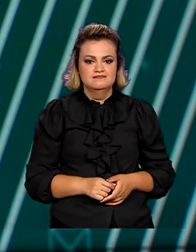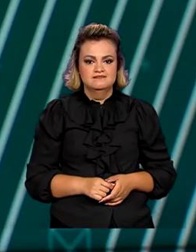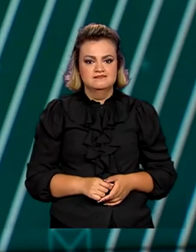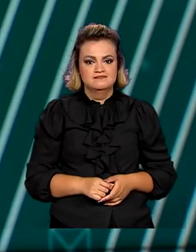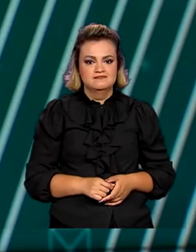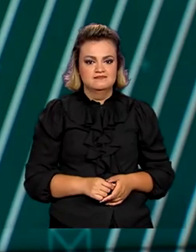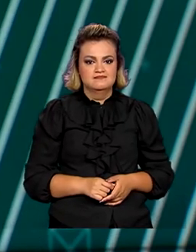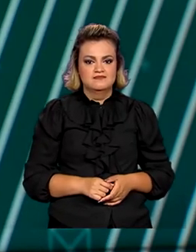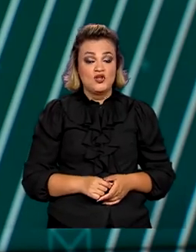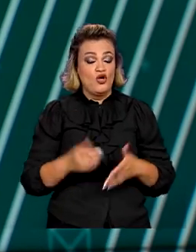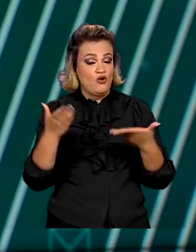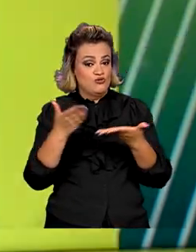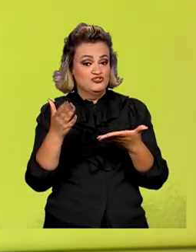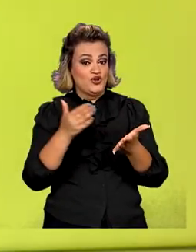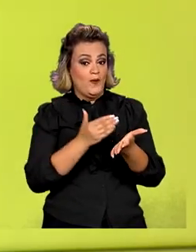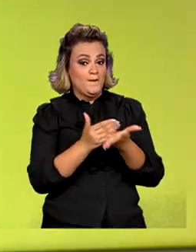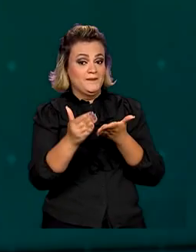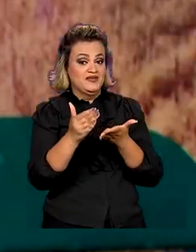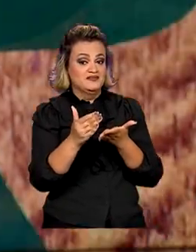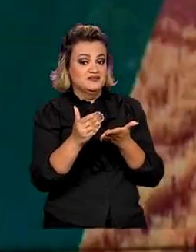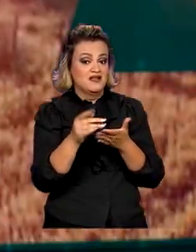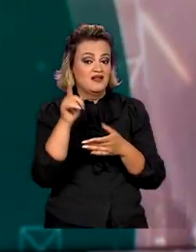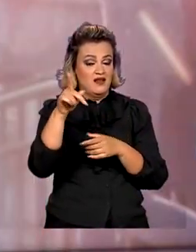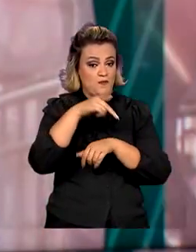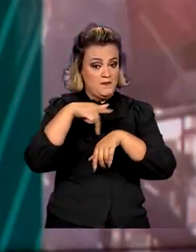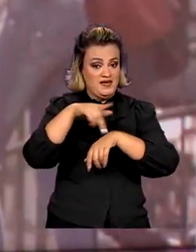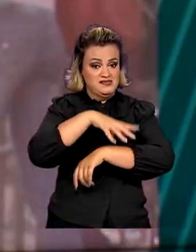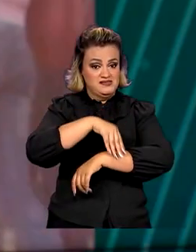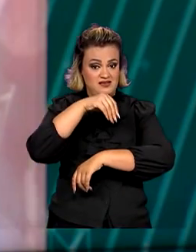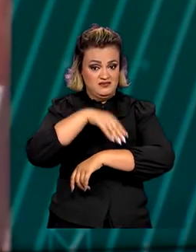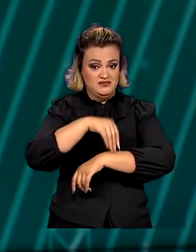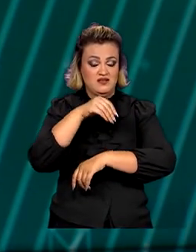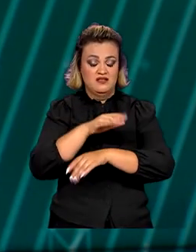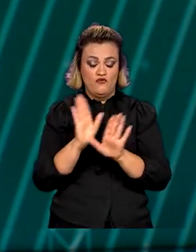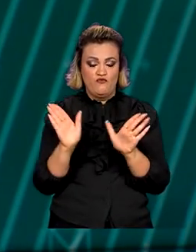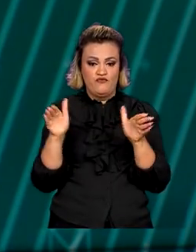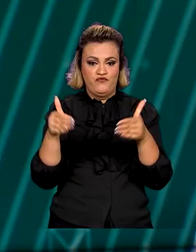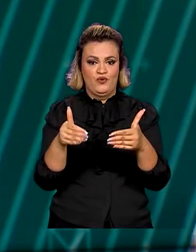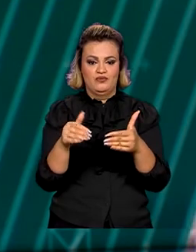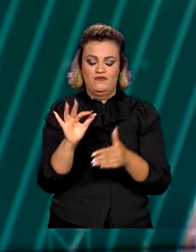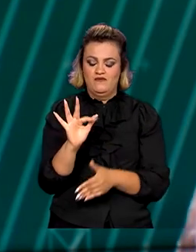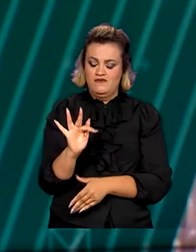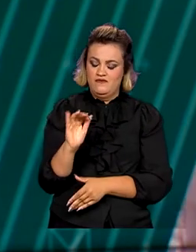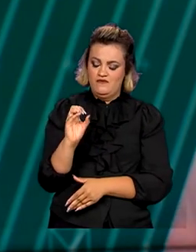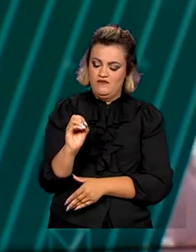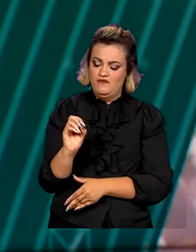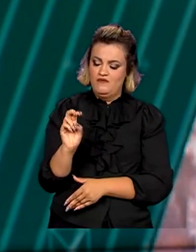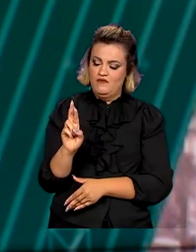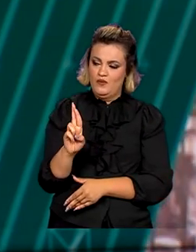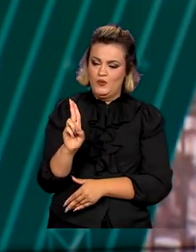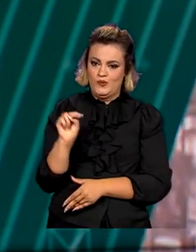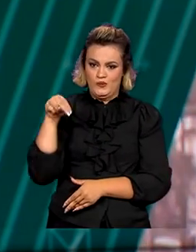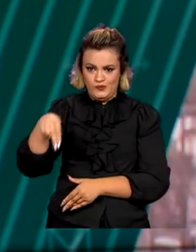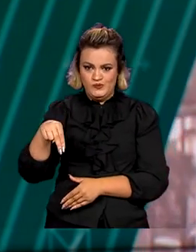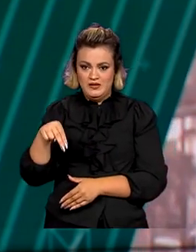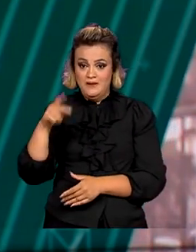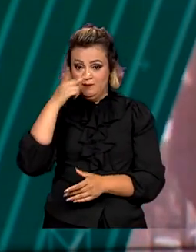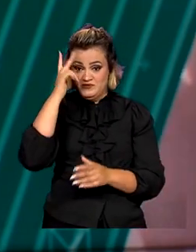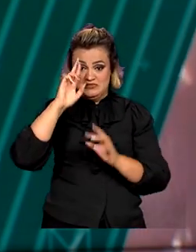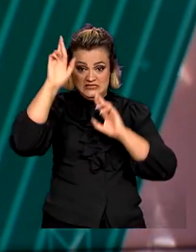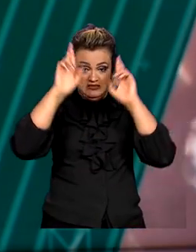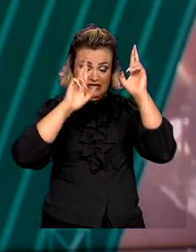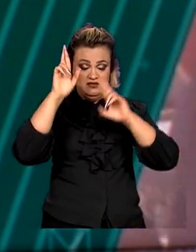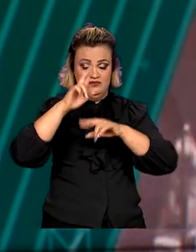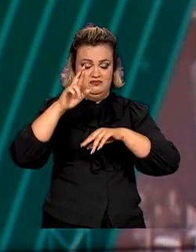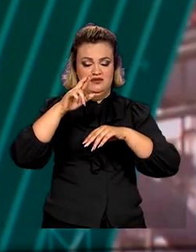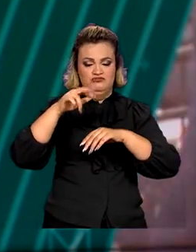Começa hoje em Davos, na Suíça, o Fórum Econômico Mundial. O encontro, que reúne lideranças mundiais, terá uma agenda